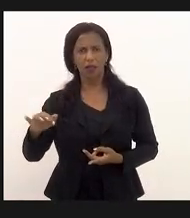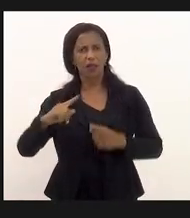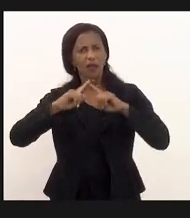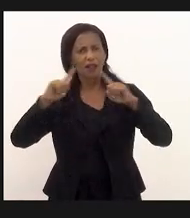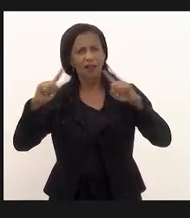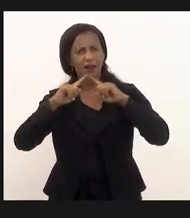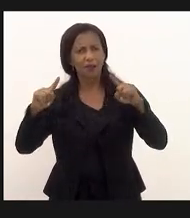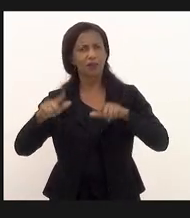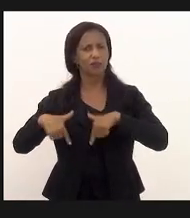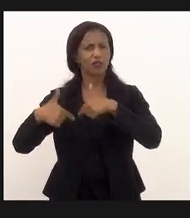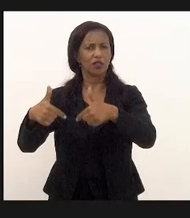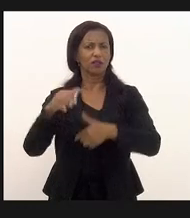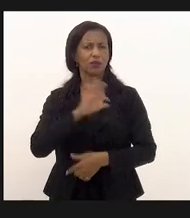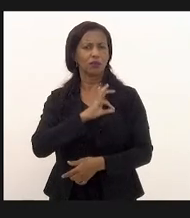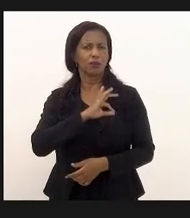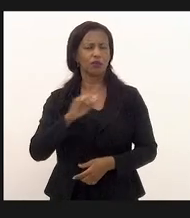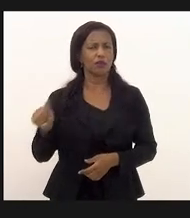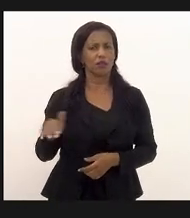comunidades